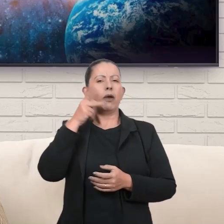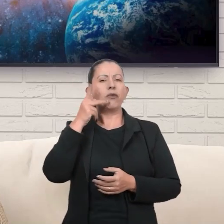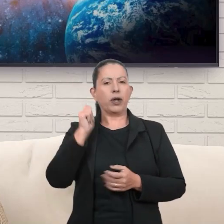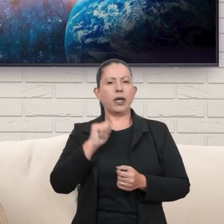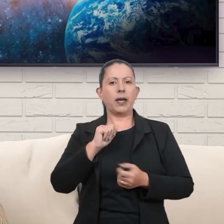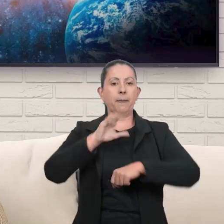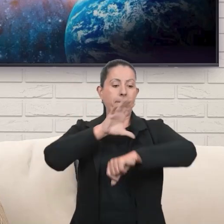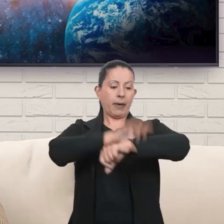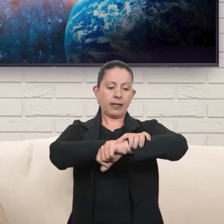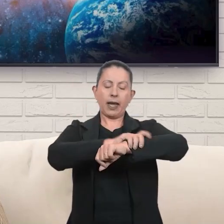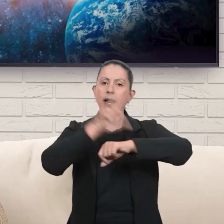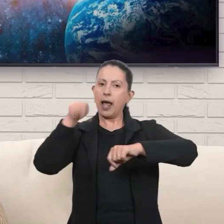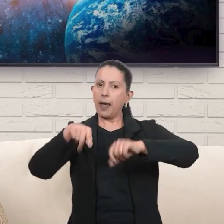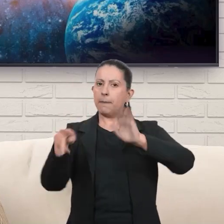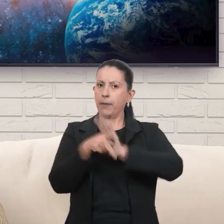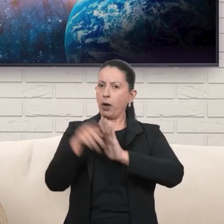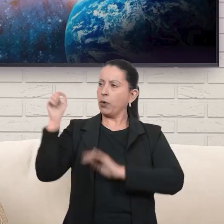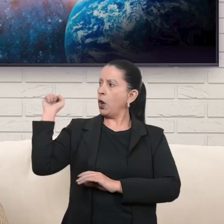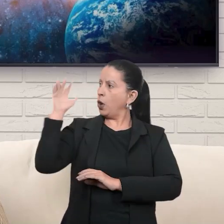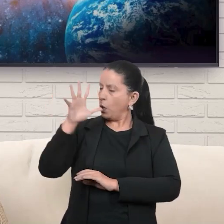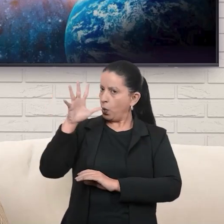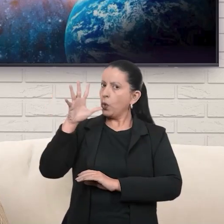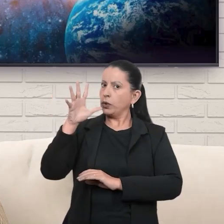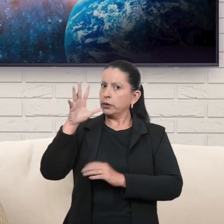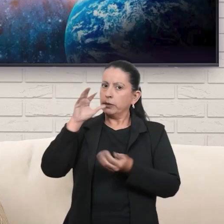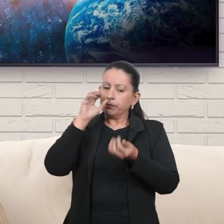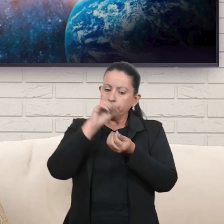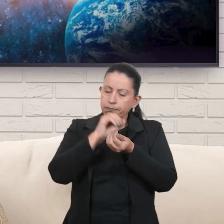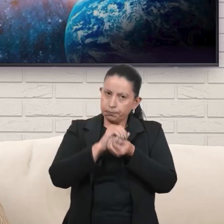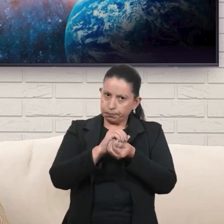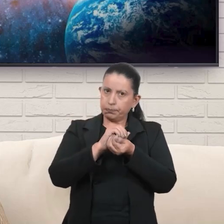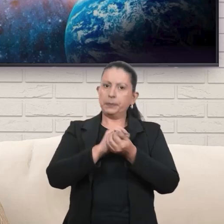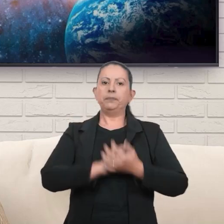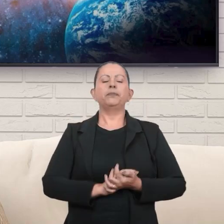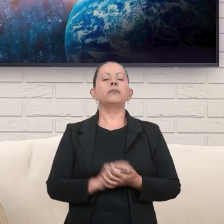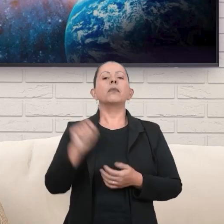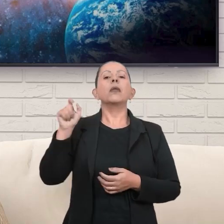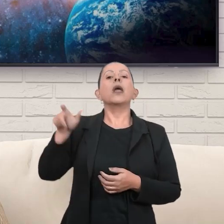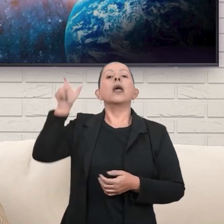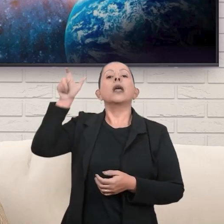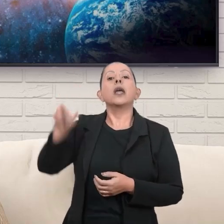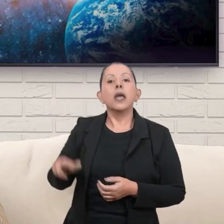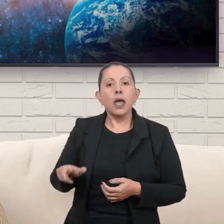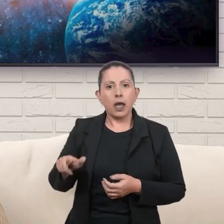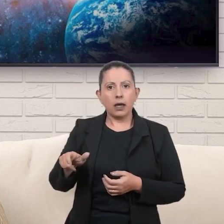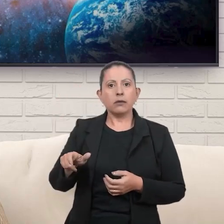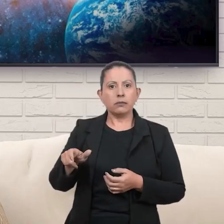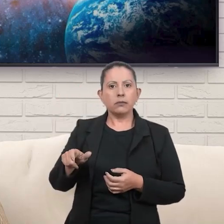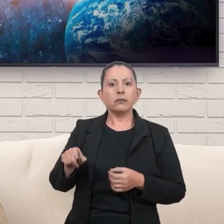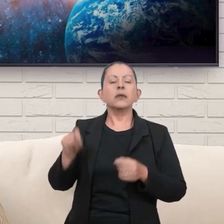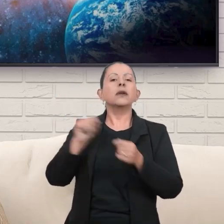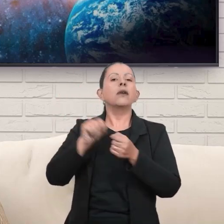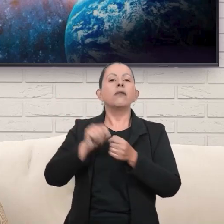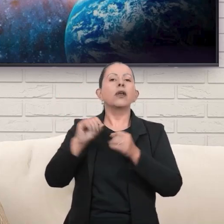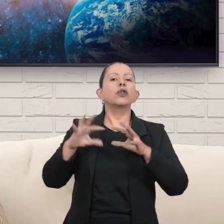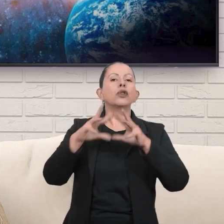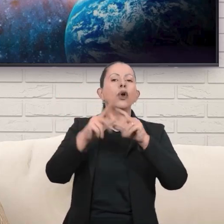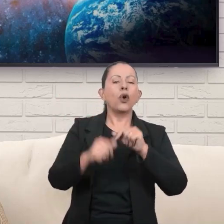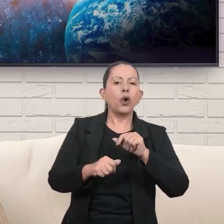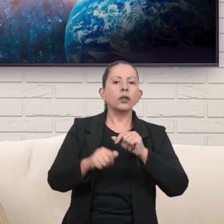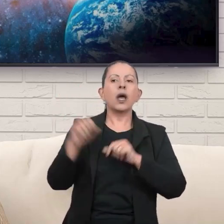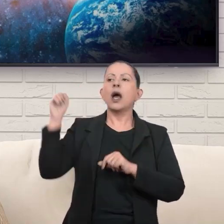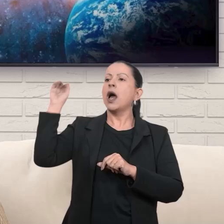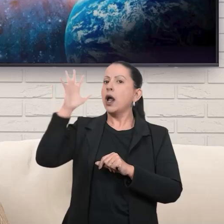que matéria era a luz condensada? Quem foi que comprimiu toda a luz do universo